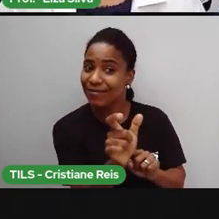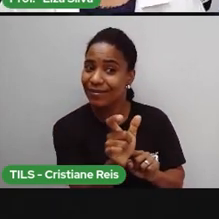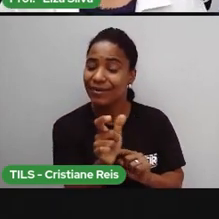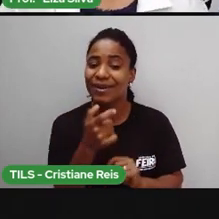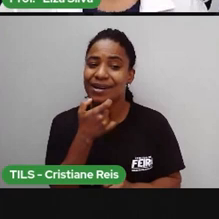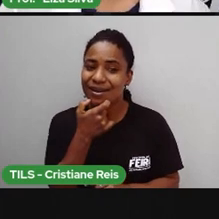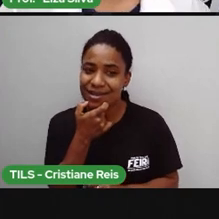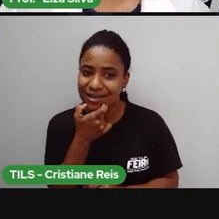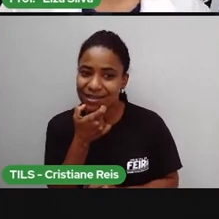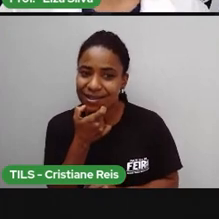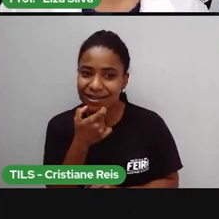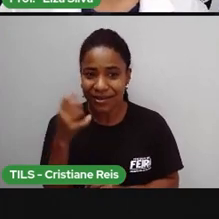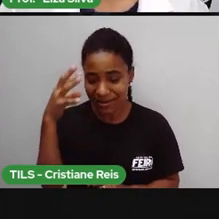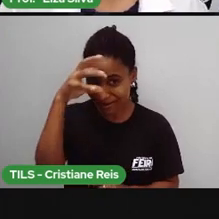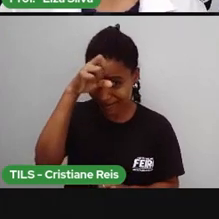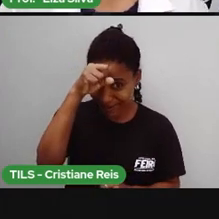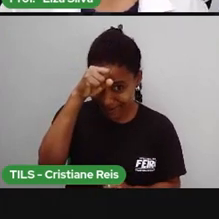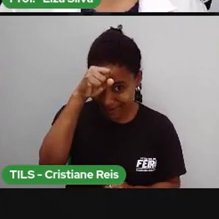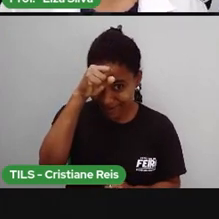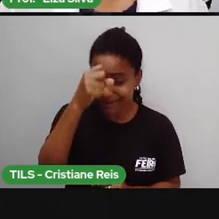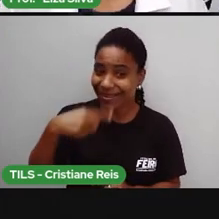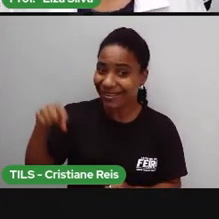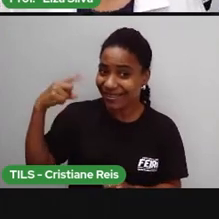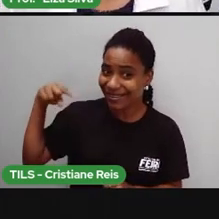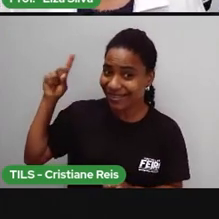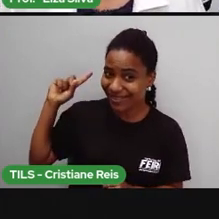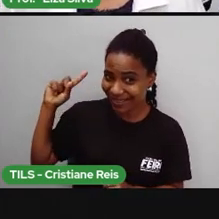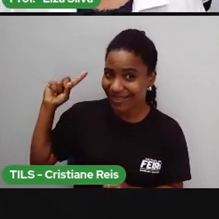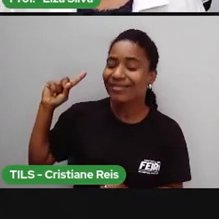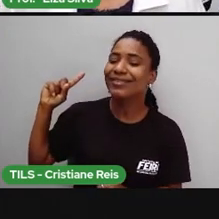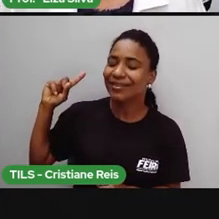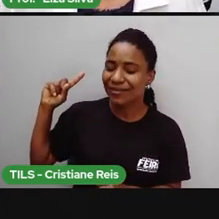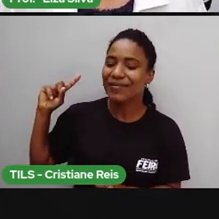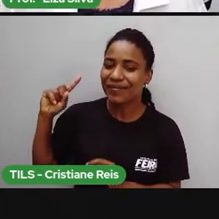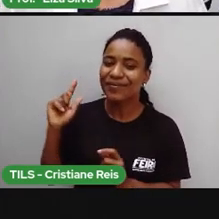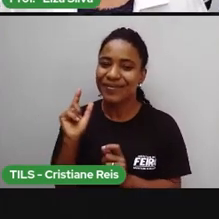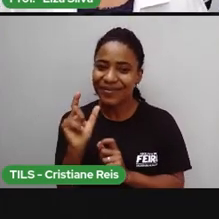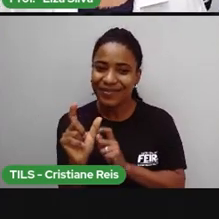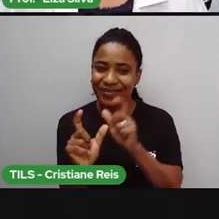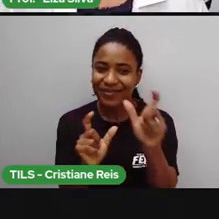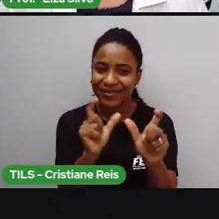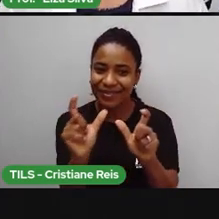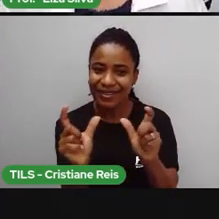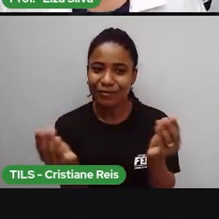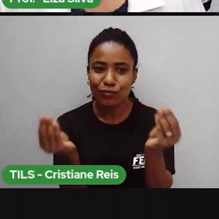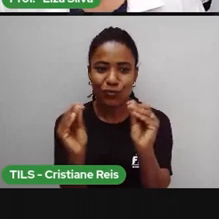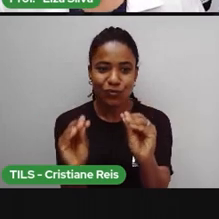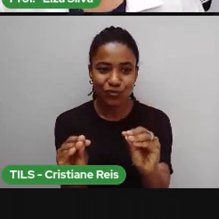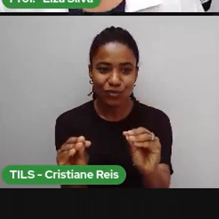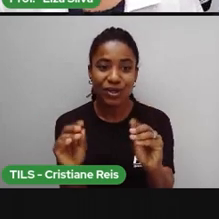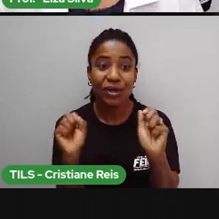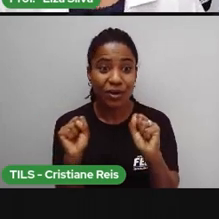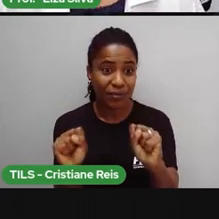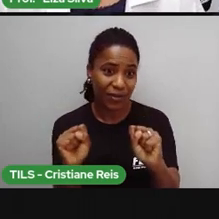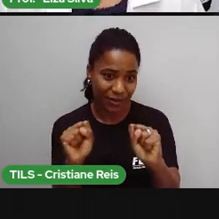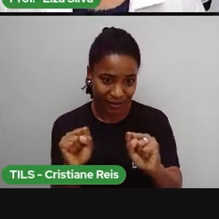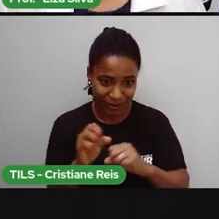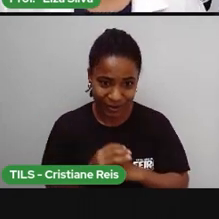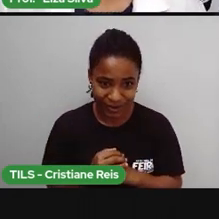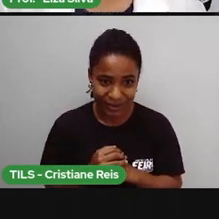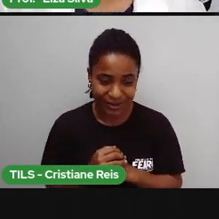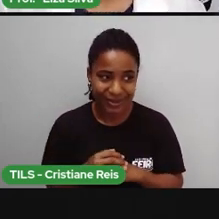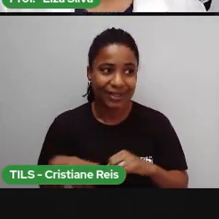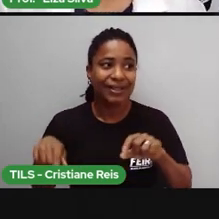que nós estamos aprendendo desde o início das aulas. Não se esqueça também de utilizar os